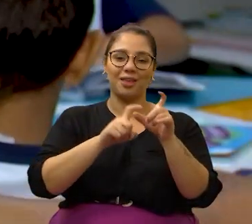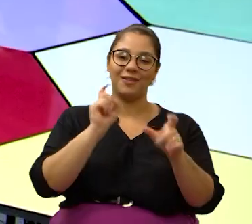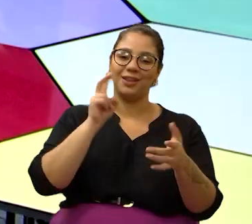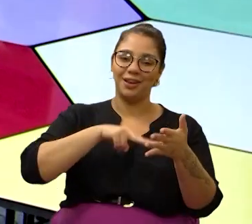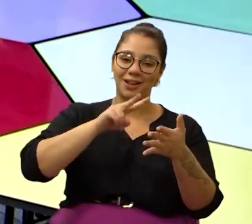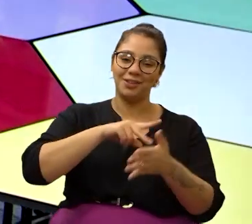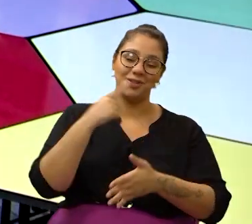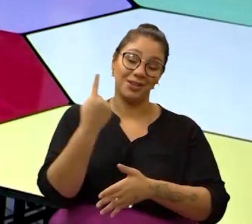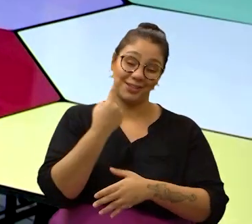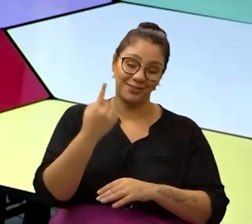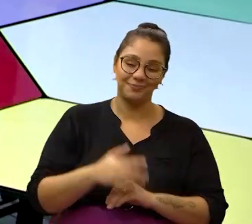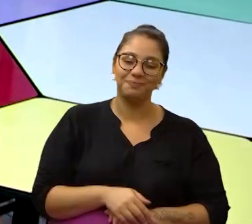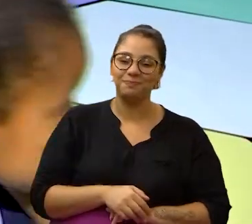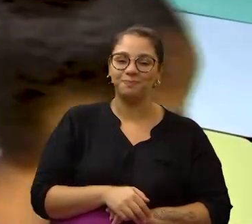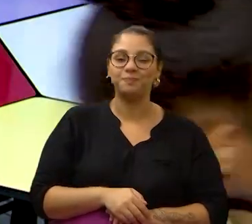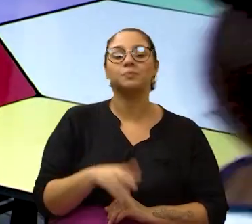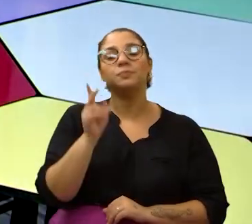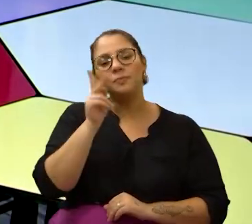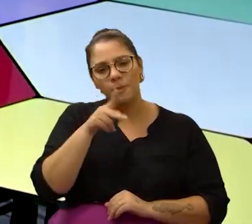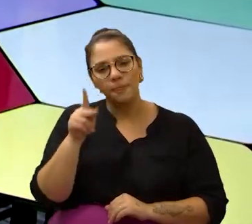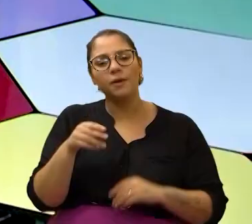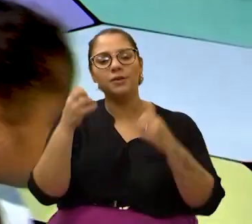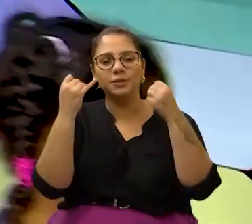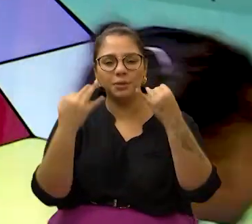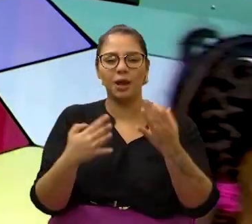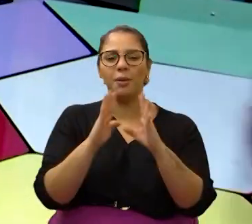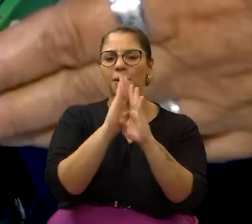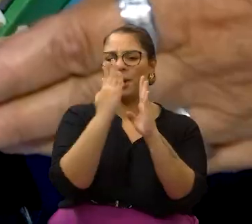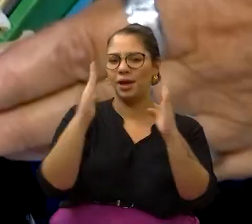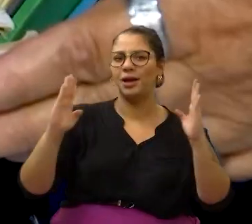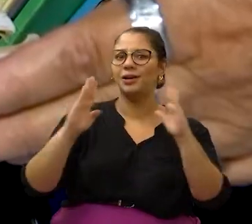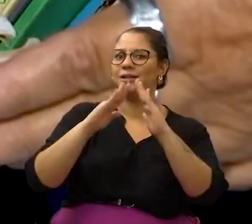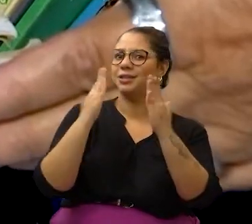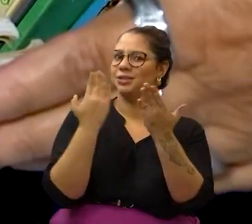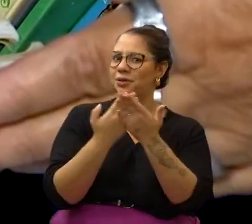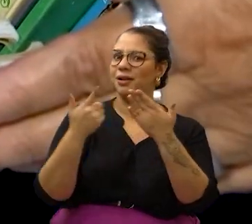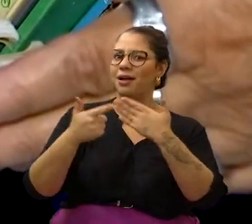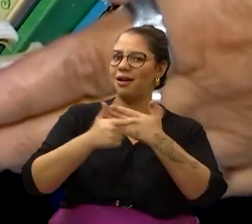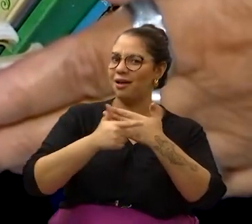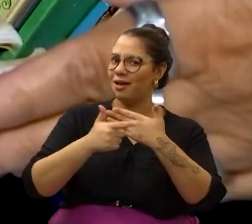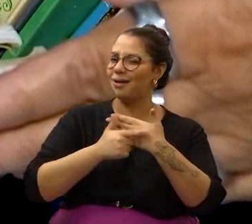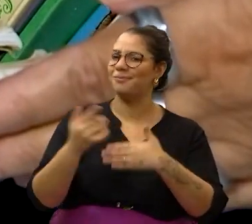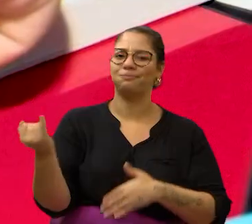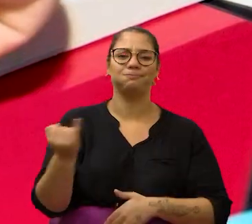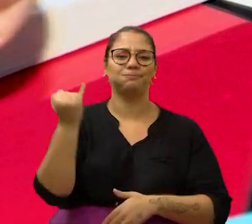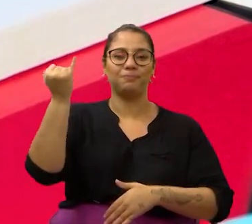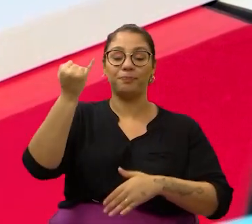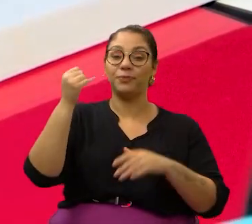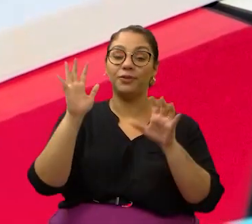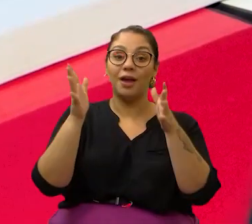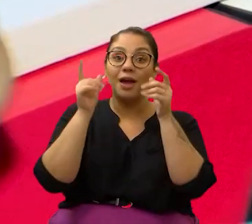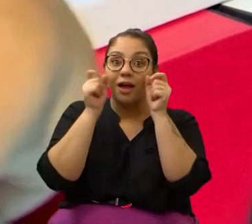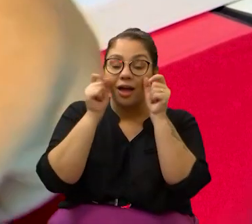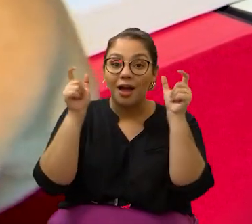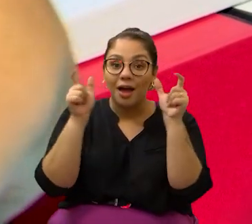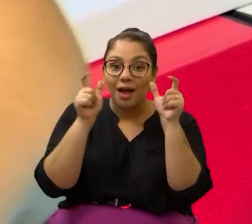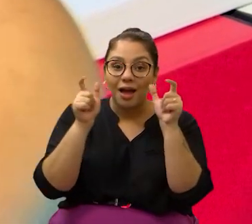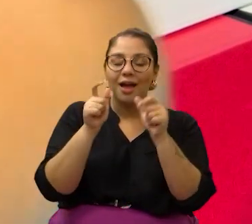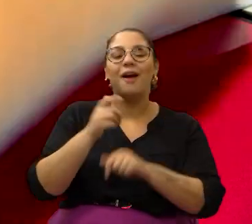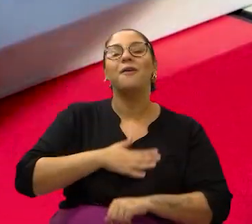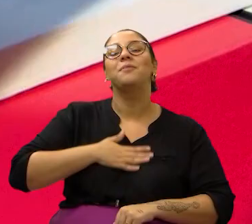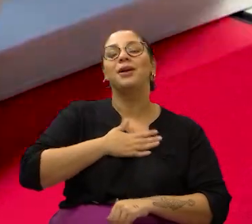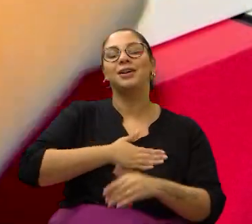própria. A professora explica que a biblioteca escolar tem um papel fundamental para despertar nas crianças o